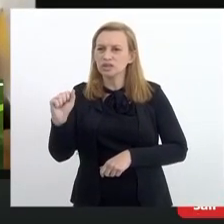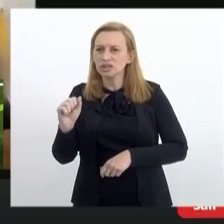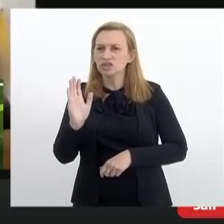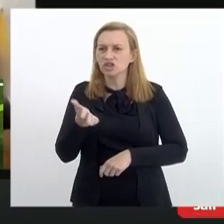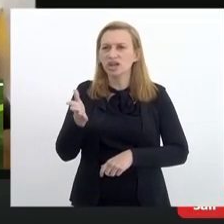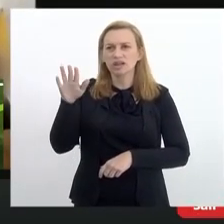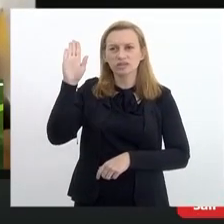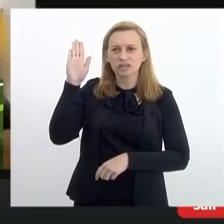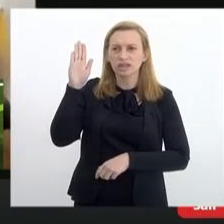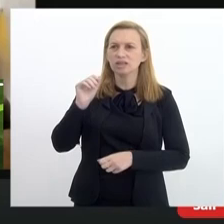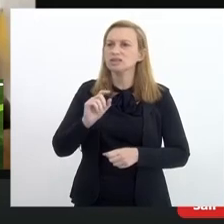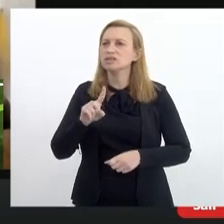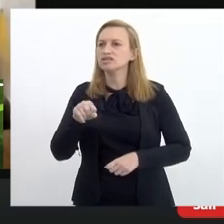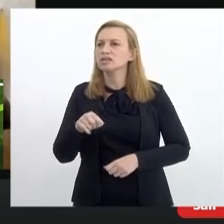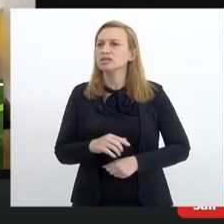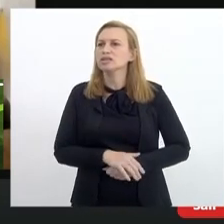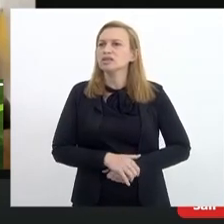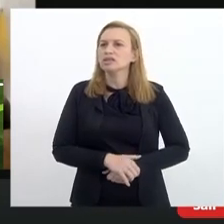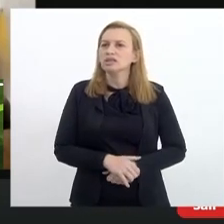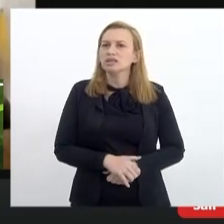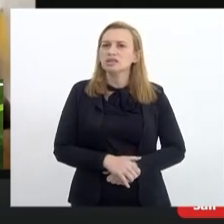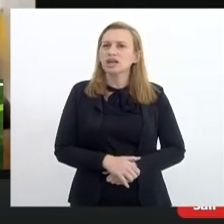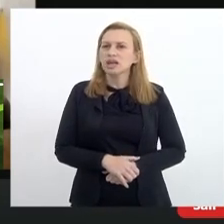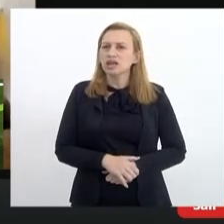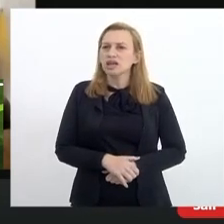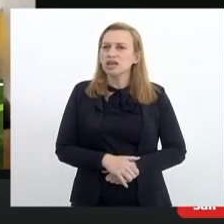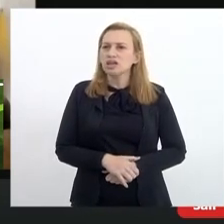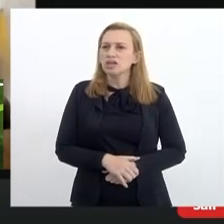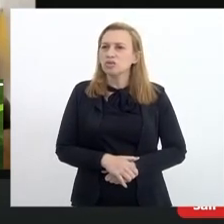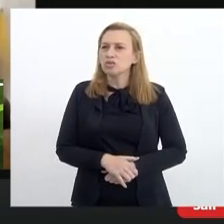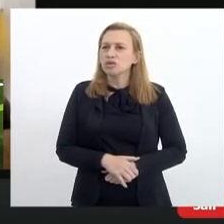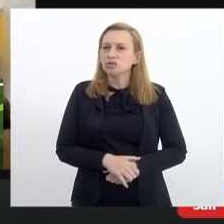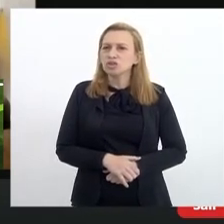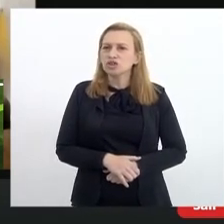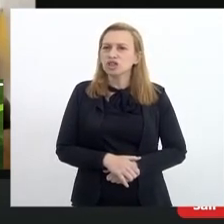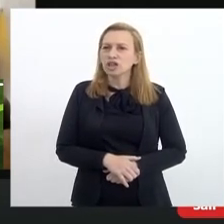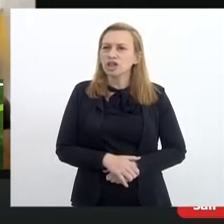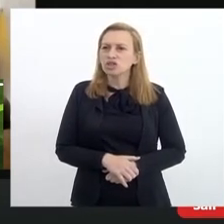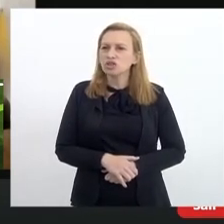levantada já há algum tempo. Muito obrigada, Flávio.